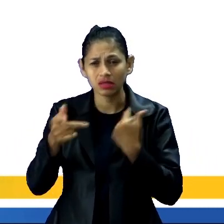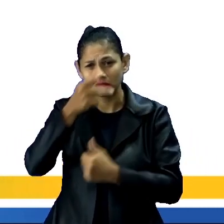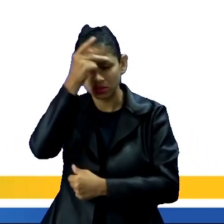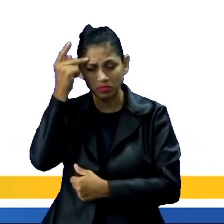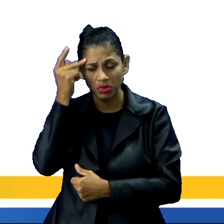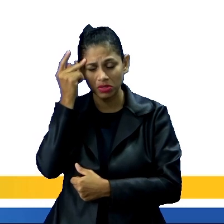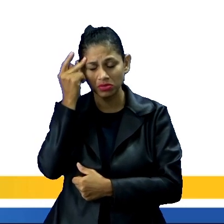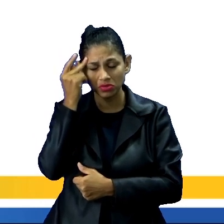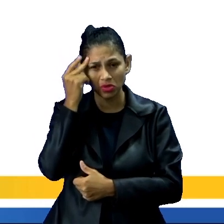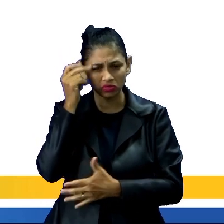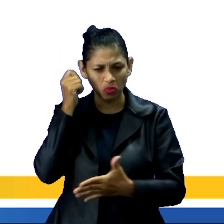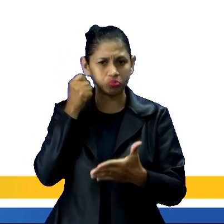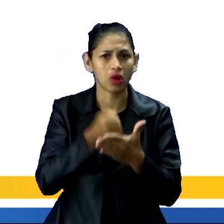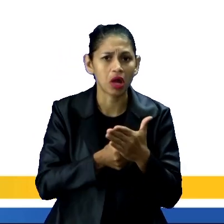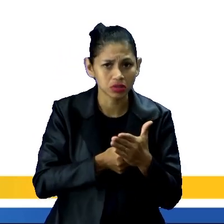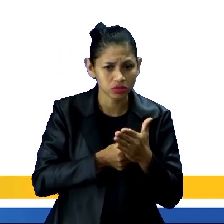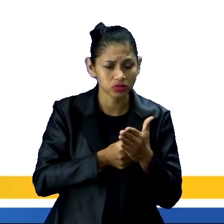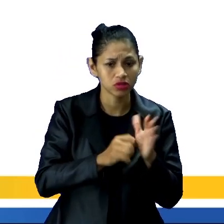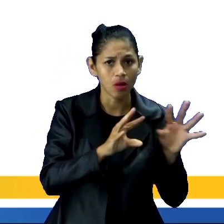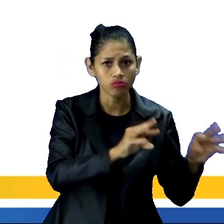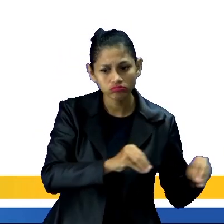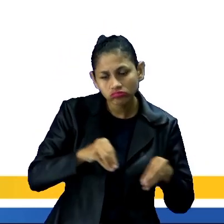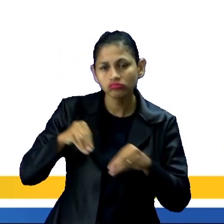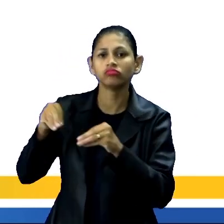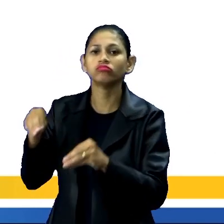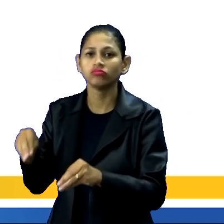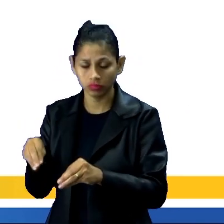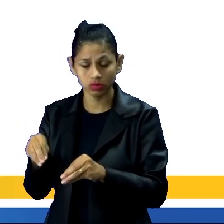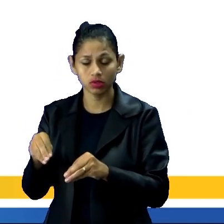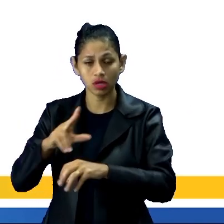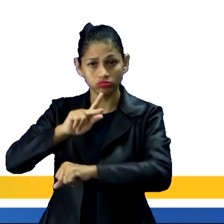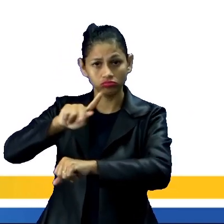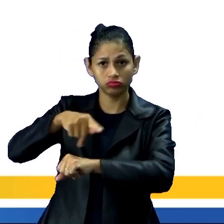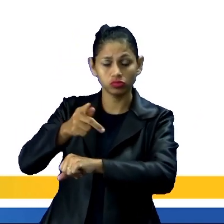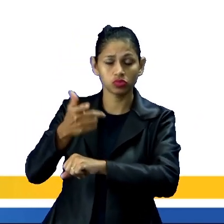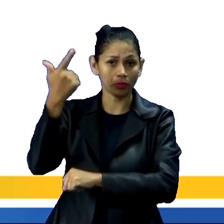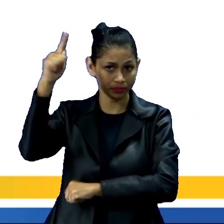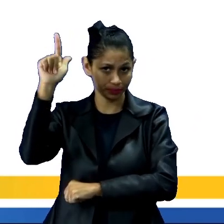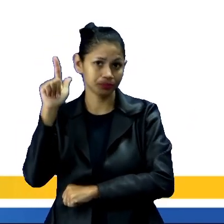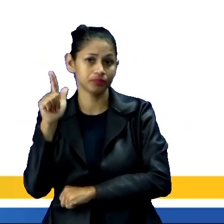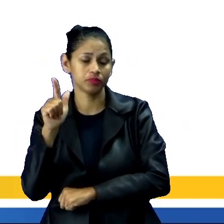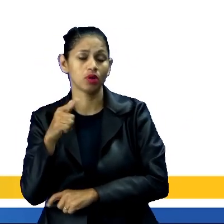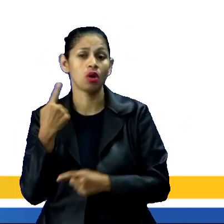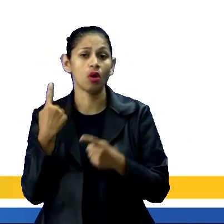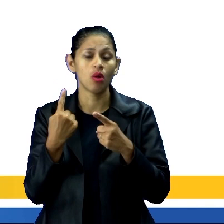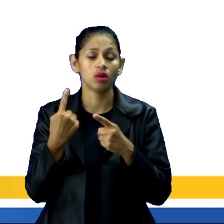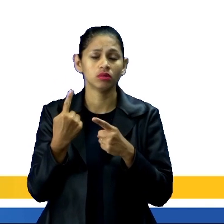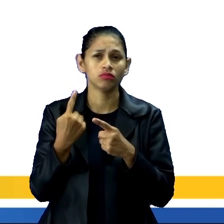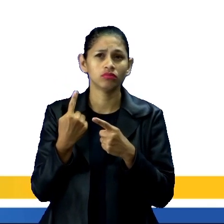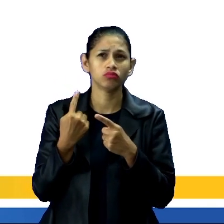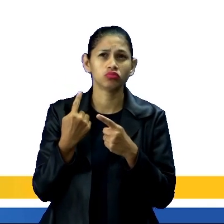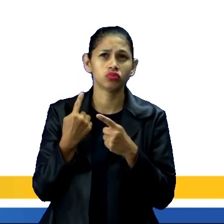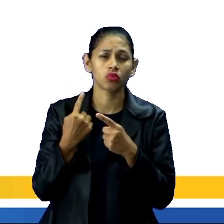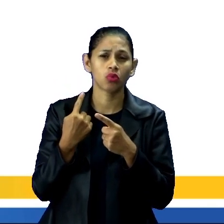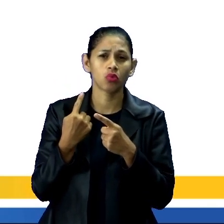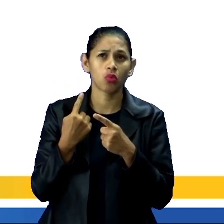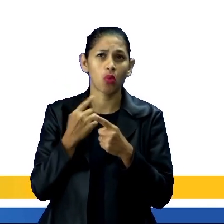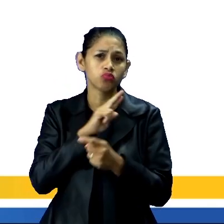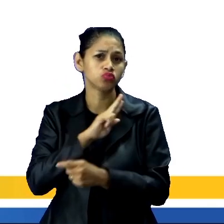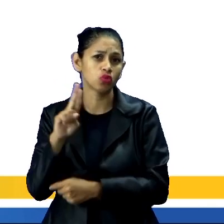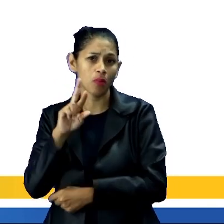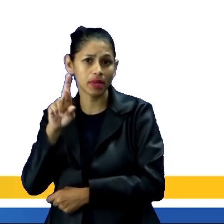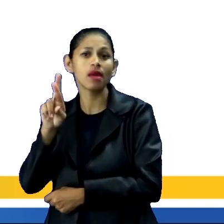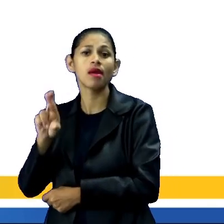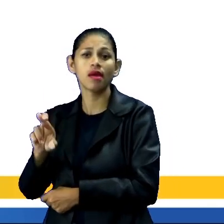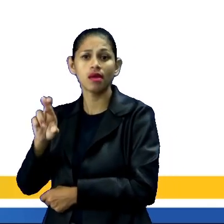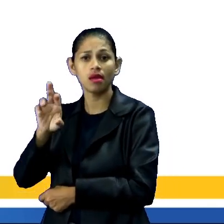em busca de segurança em outros países, tornando-se refugiadas. Ou seja, elas estão fugindo. Até o nome ajuda a gente